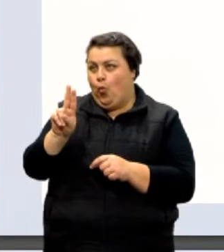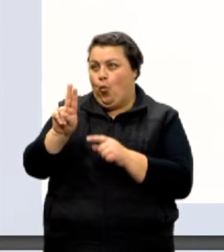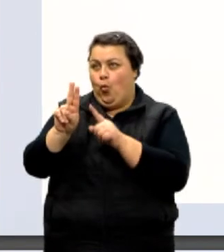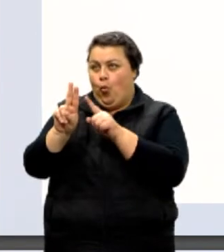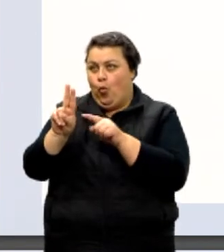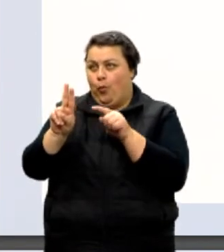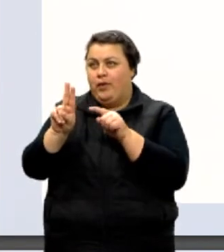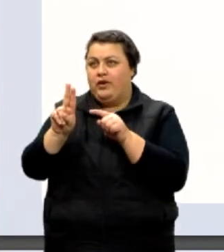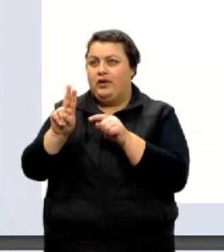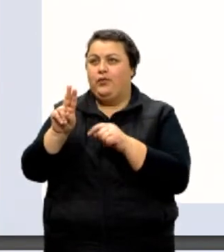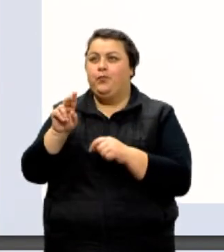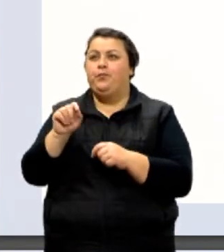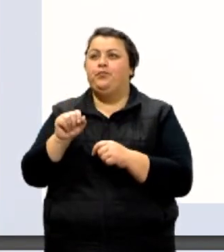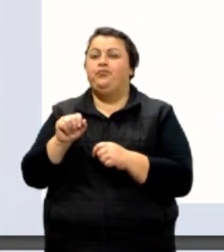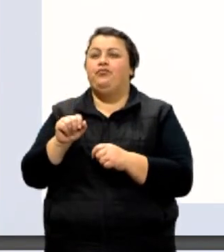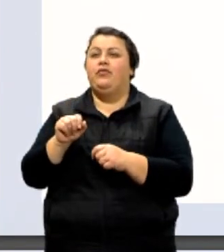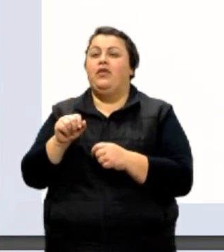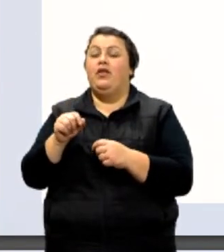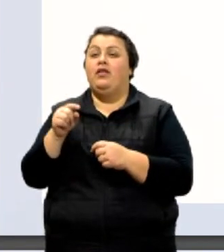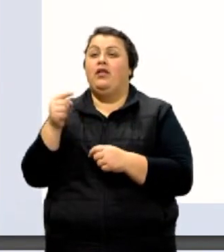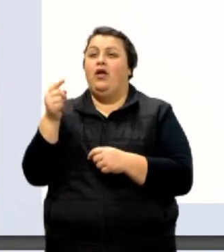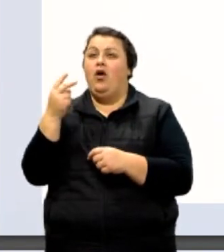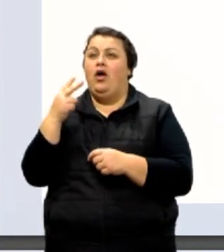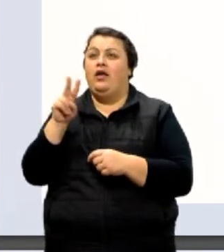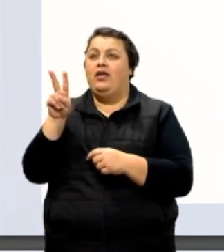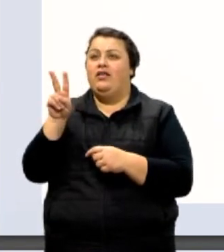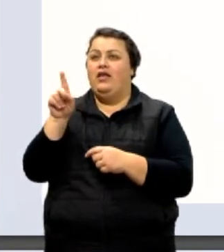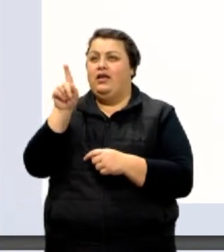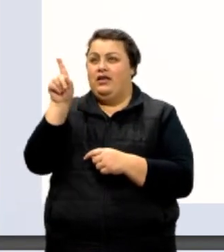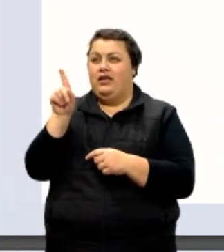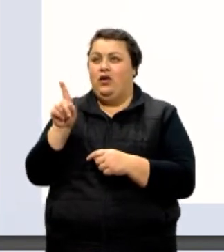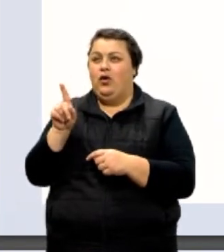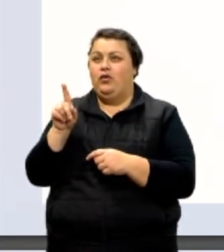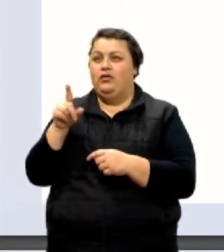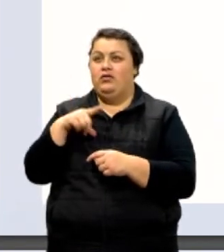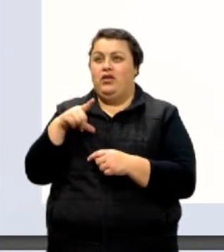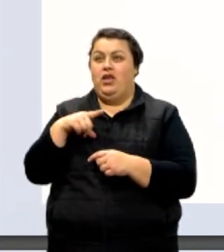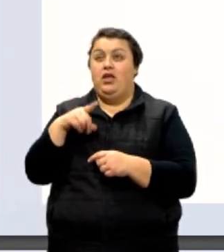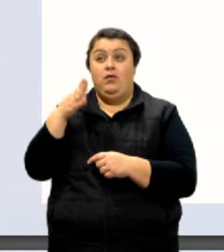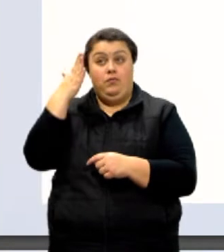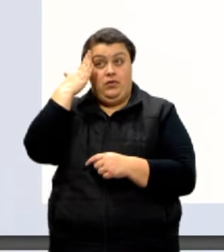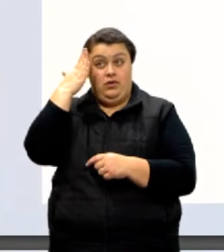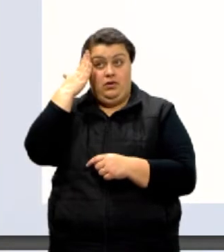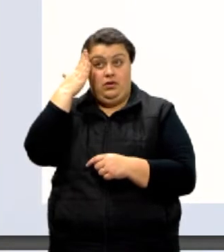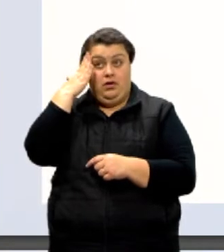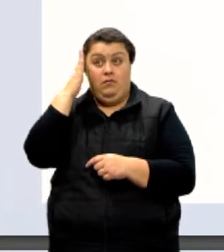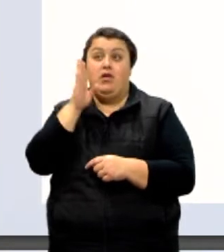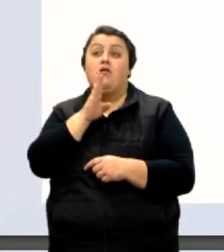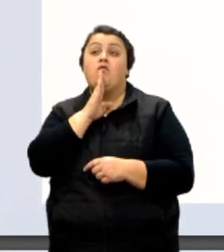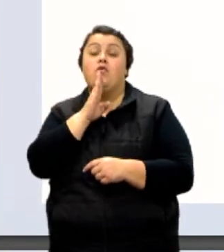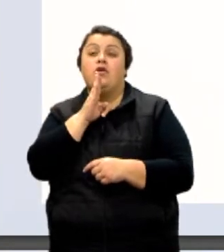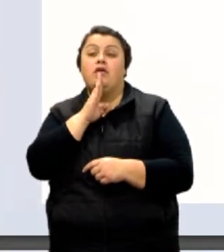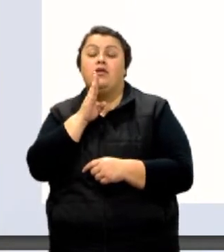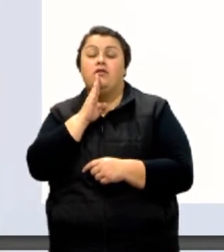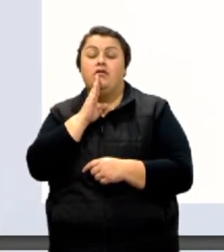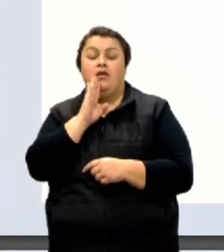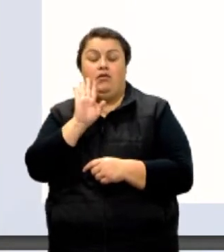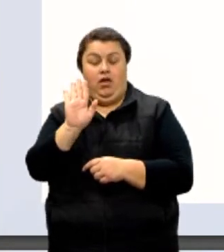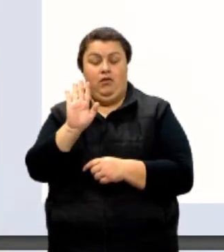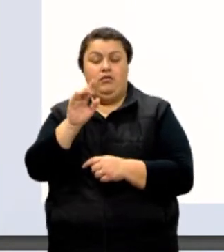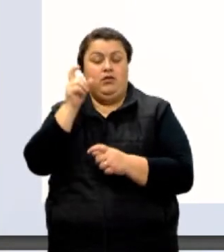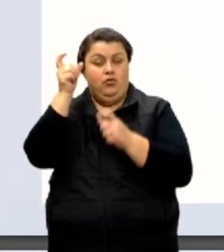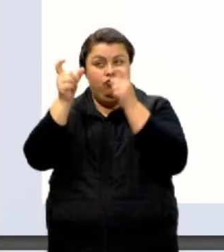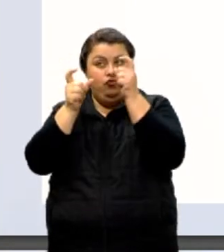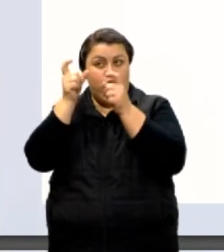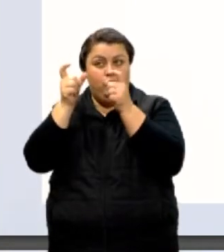gente, tem alguns que mais caem, que mais tu tem que saber. Tá? Não te preocupa que não vão te